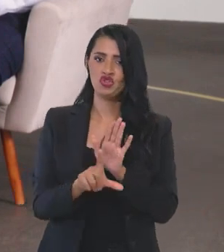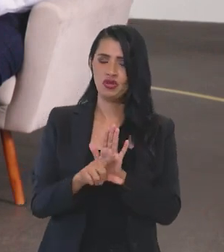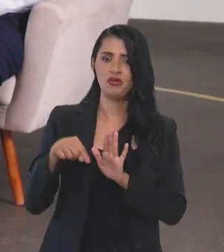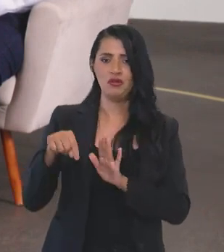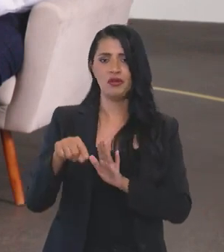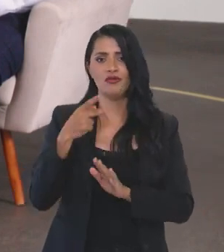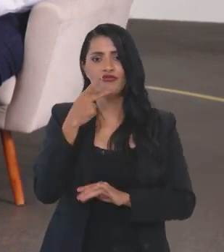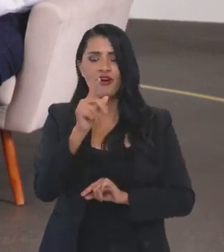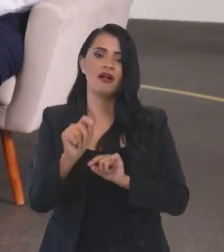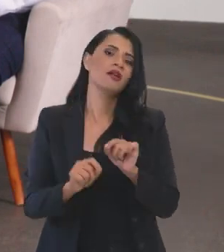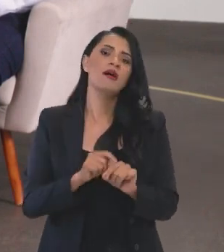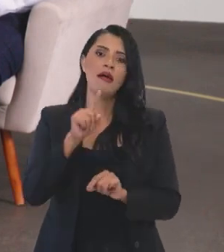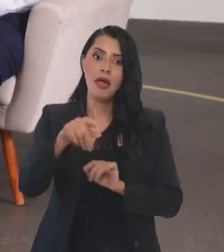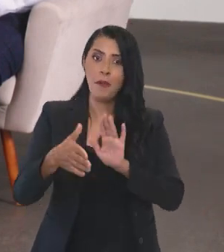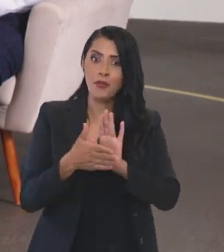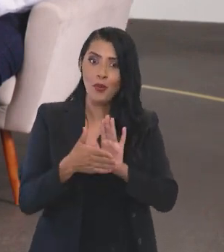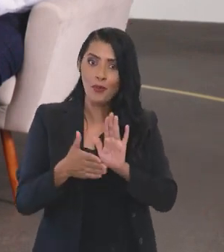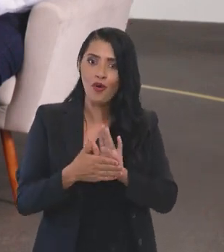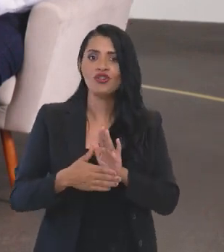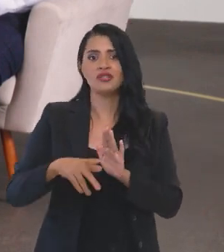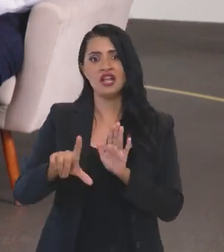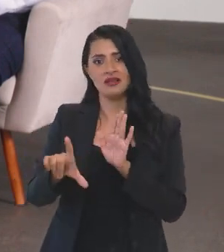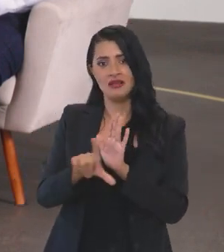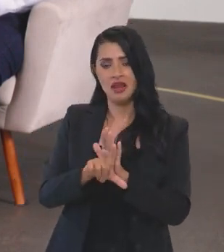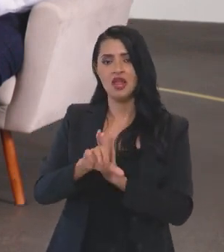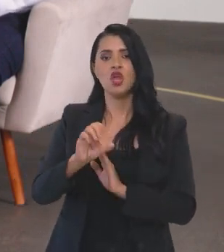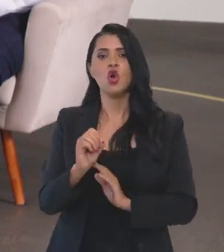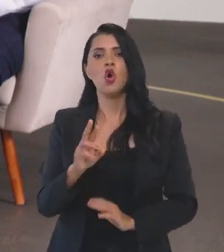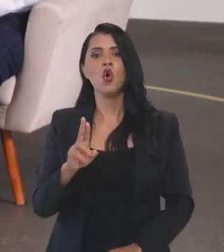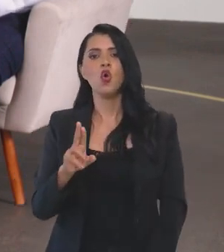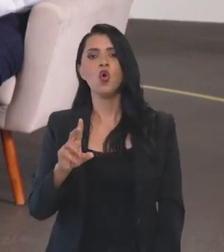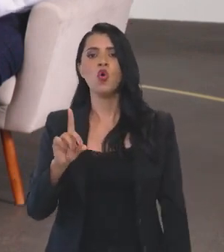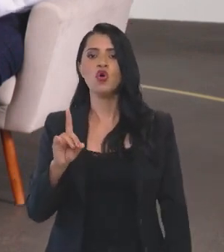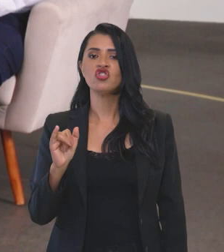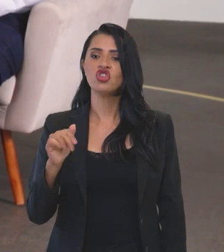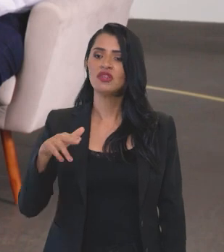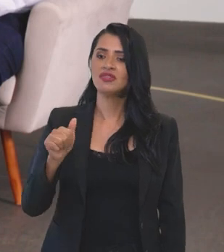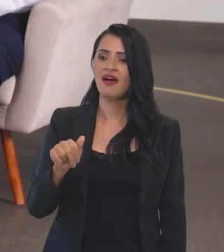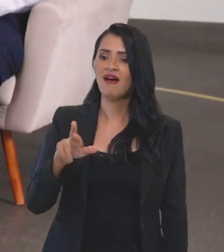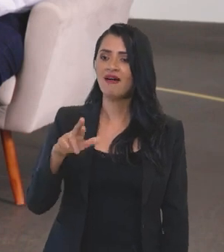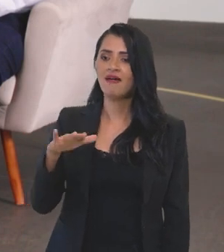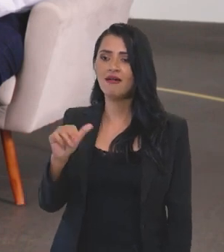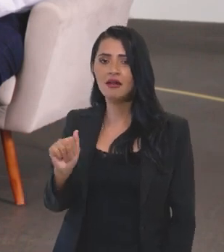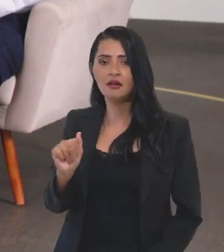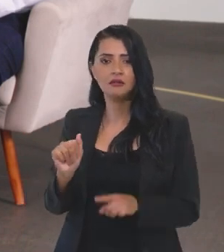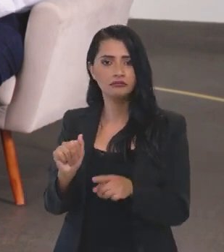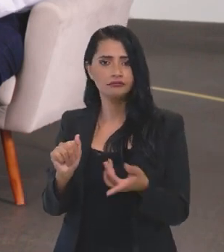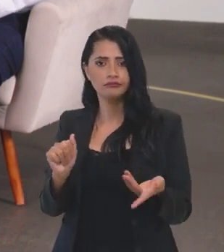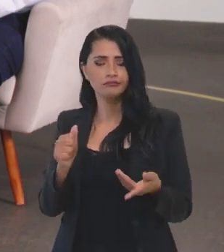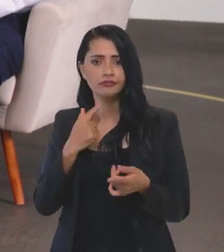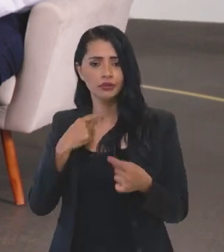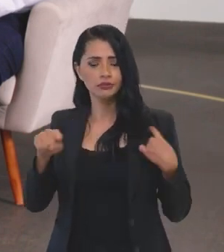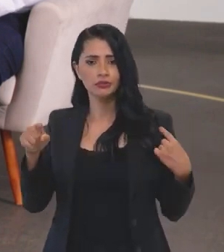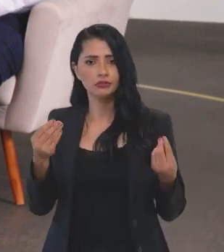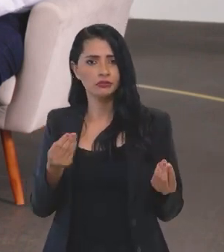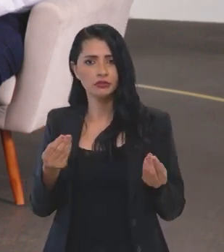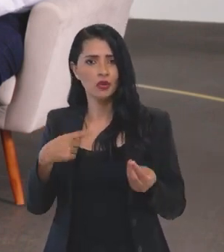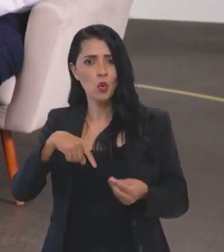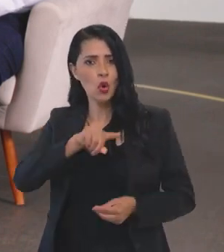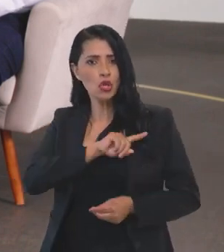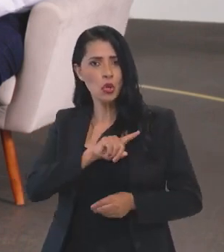projeto de lei que a gente fala que é uma proposta de lei ordinária. quer dizer que está sendo